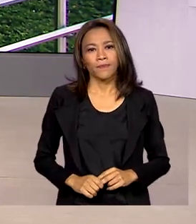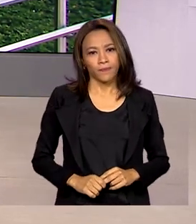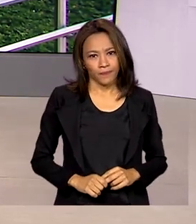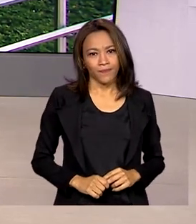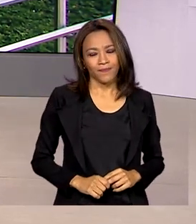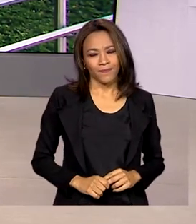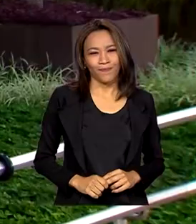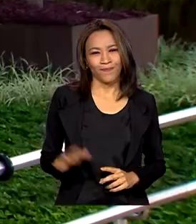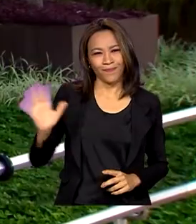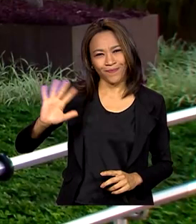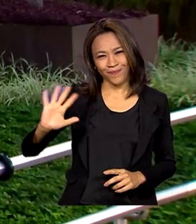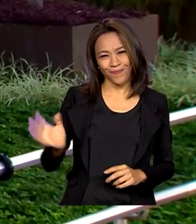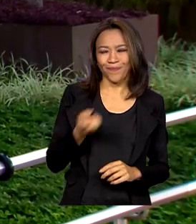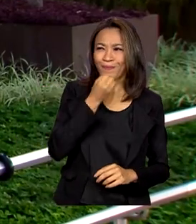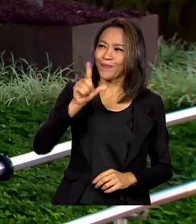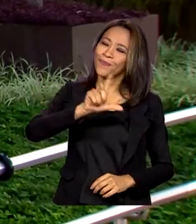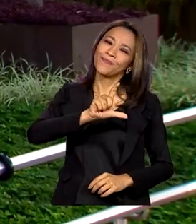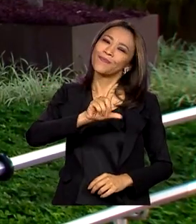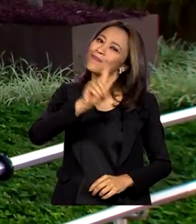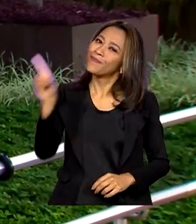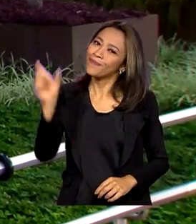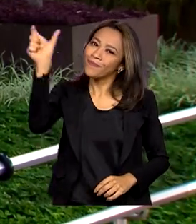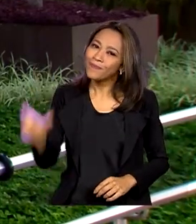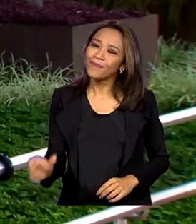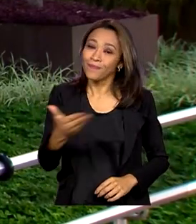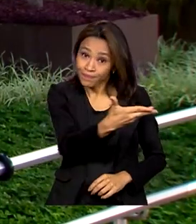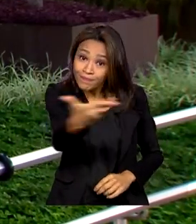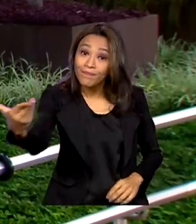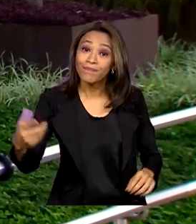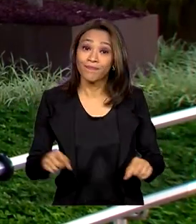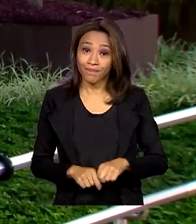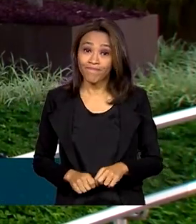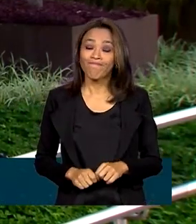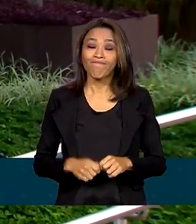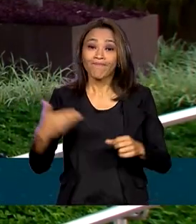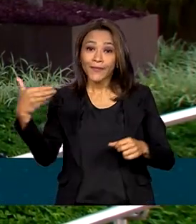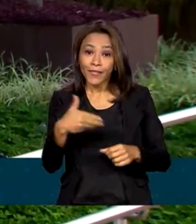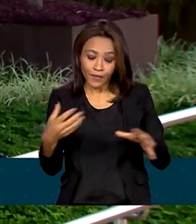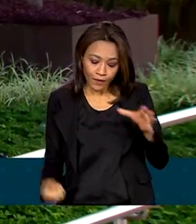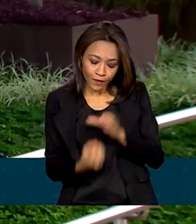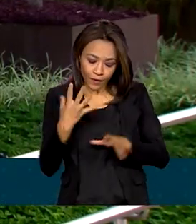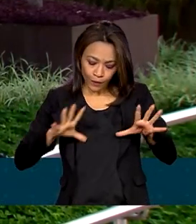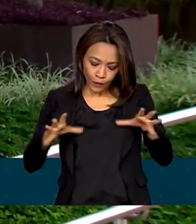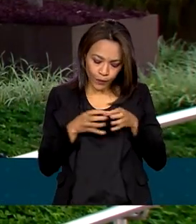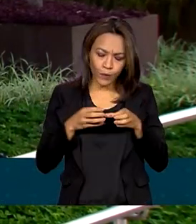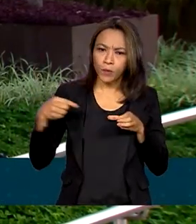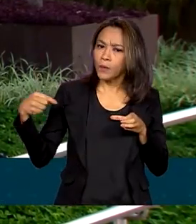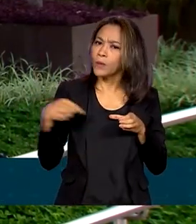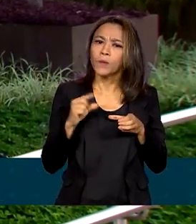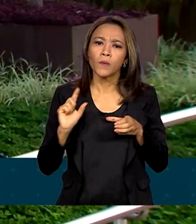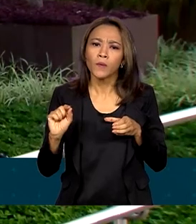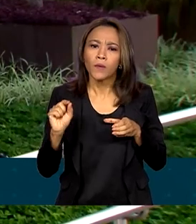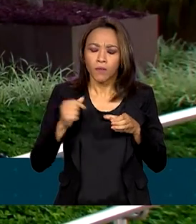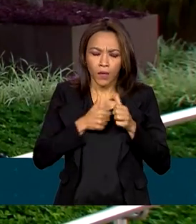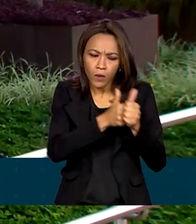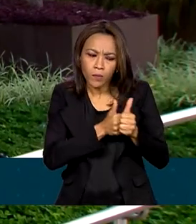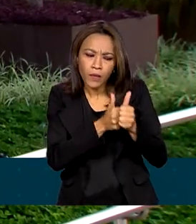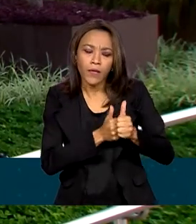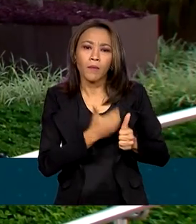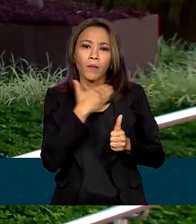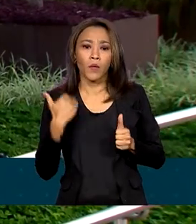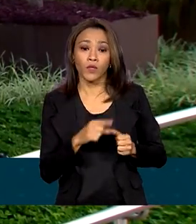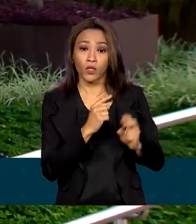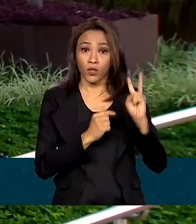Olá Renata, bom dia pra você e bom dia a todos. É isso, esse gabinete de crise terá a função de acompanhar as mortes de